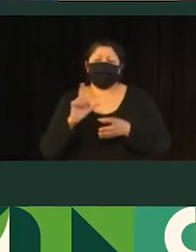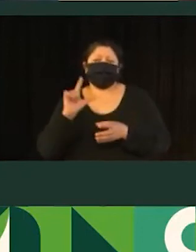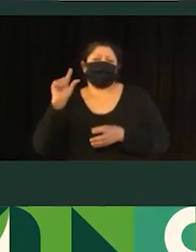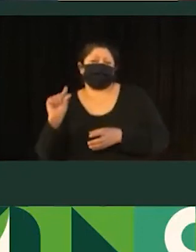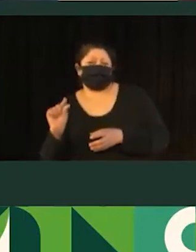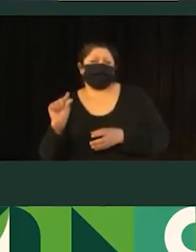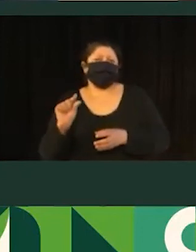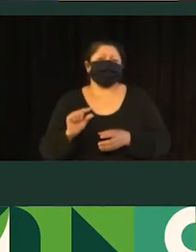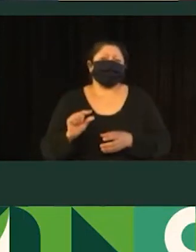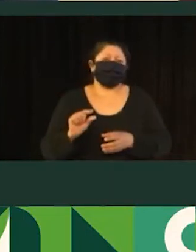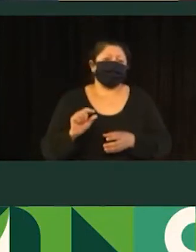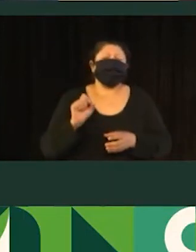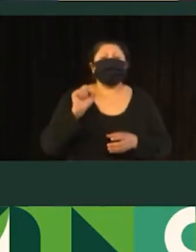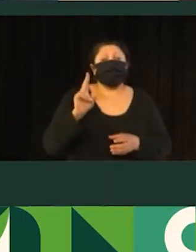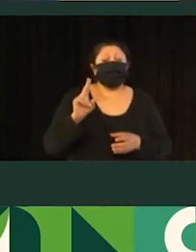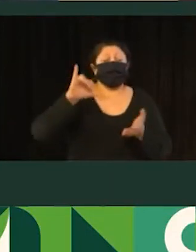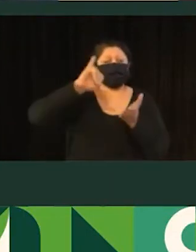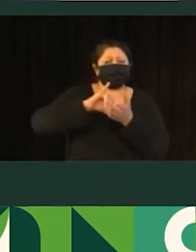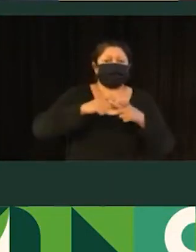E corredor segregado, em uma área central.